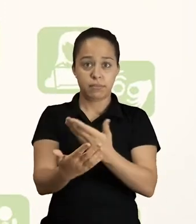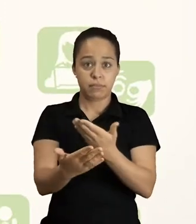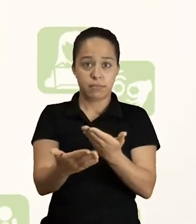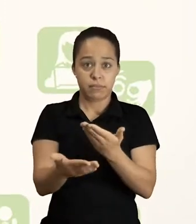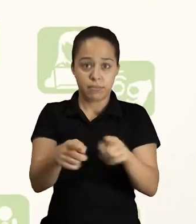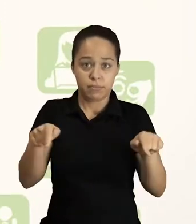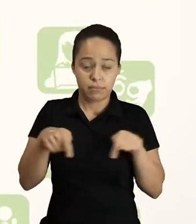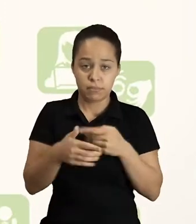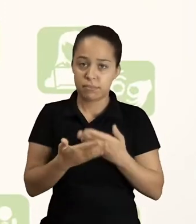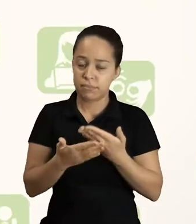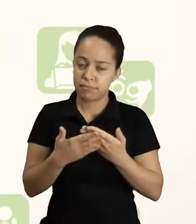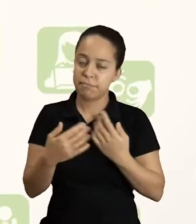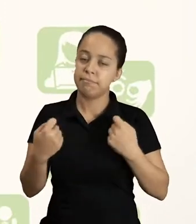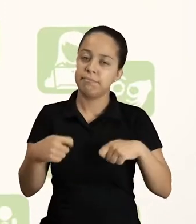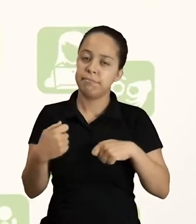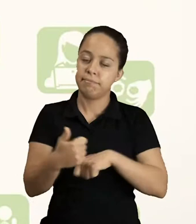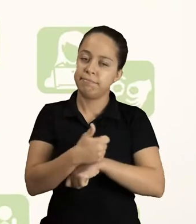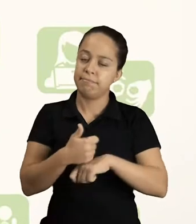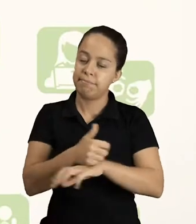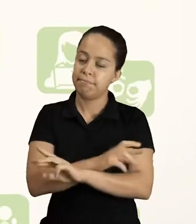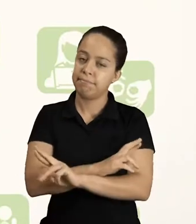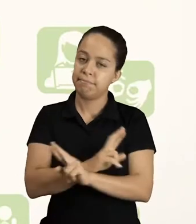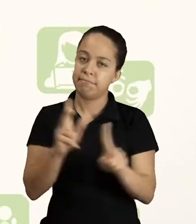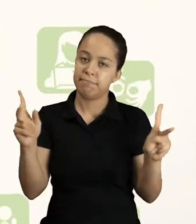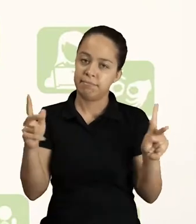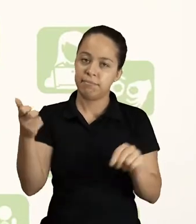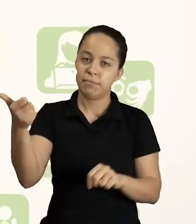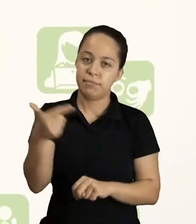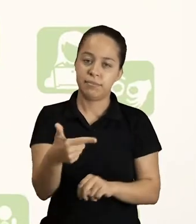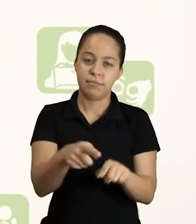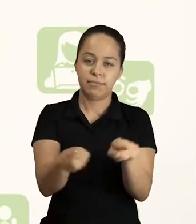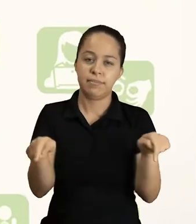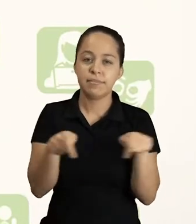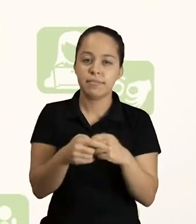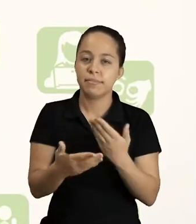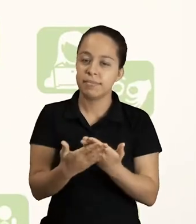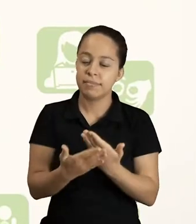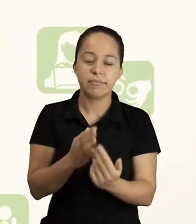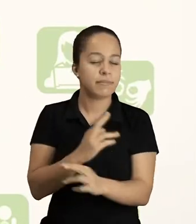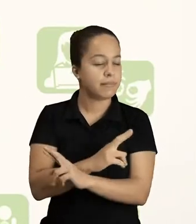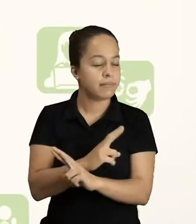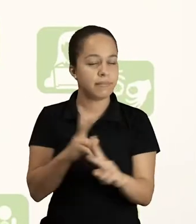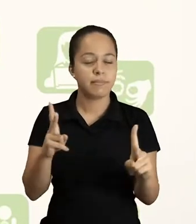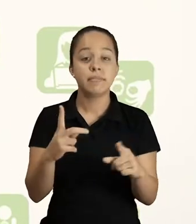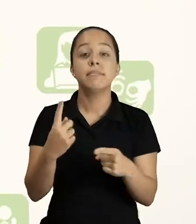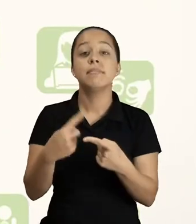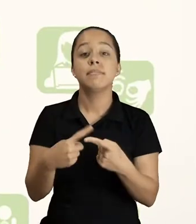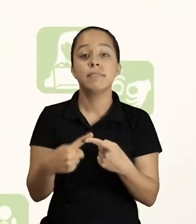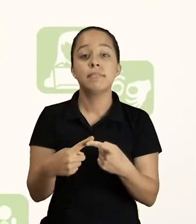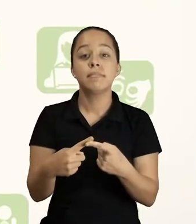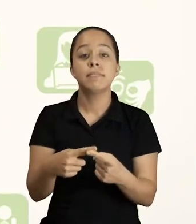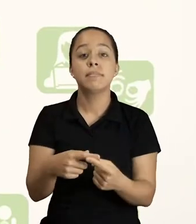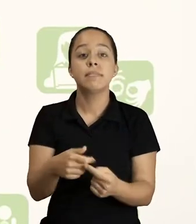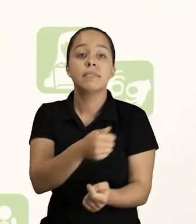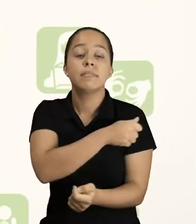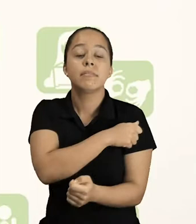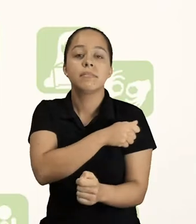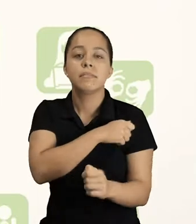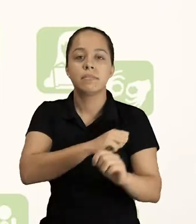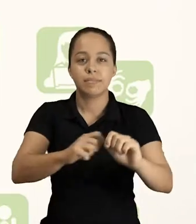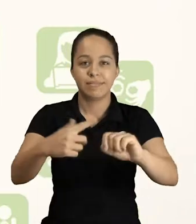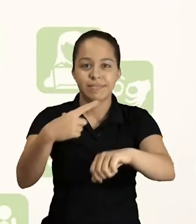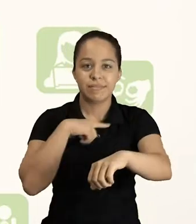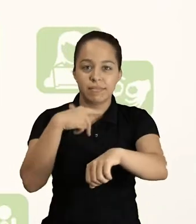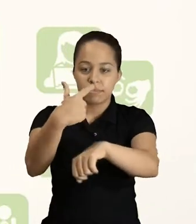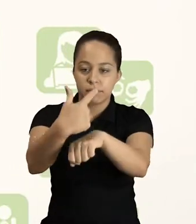vídeo de apresentação requer dinâmicas e habilidades distintas daquelas empregadas em sala. Até porque o aluno está